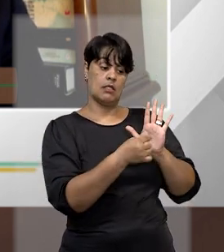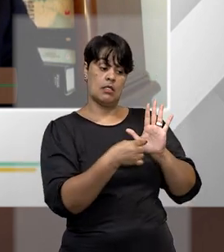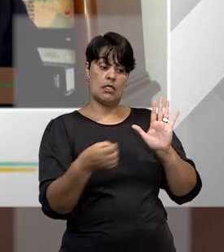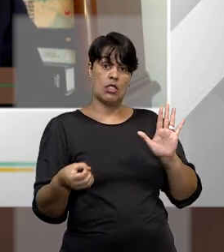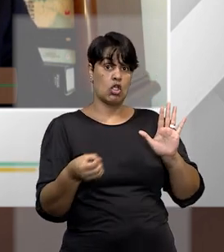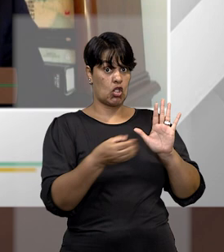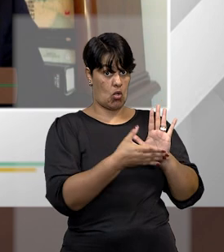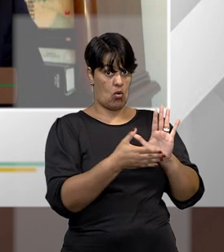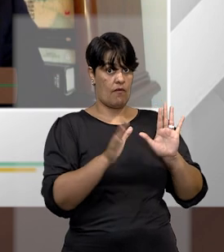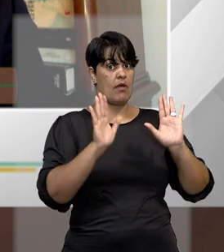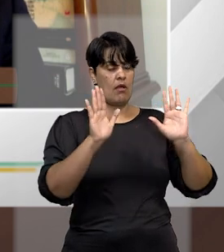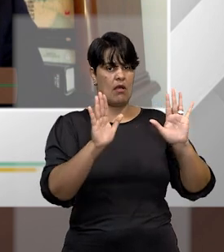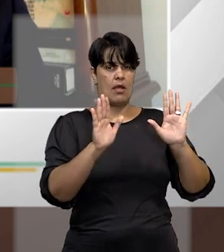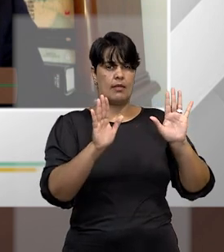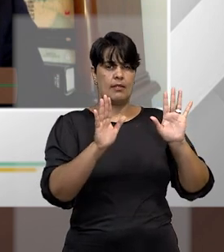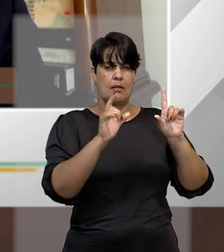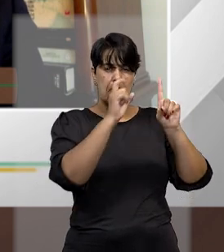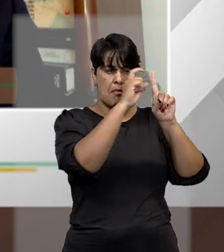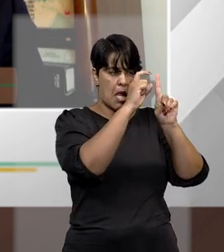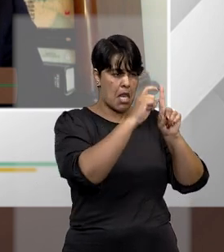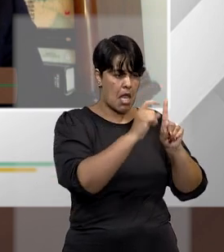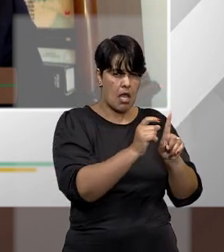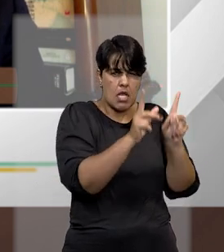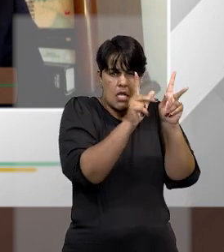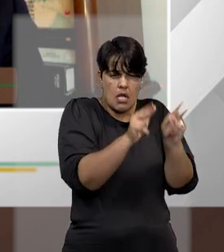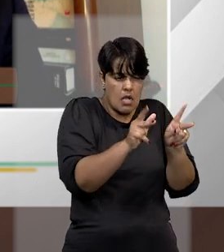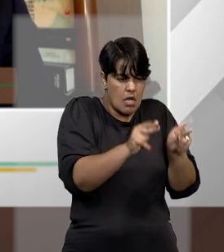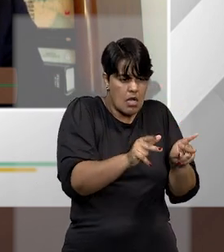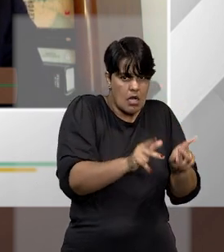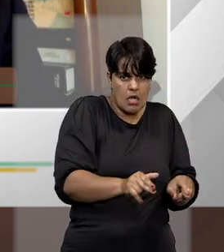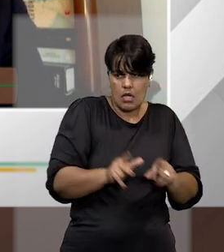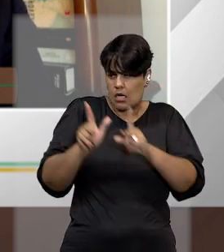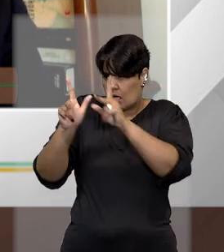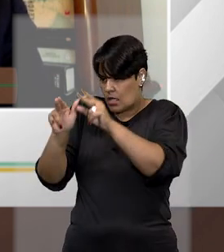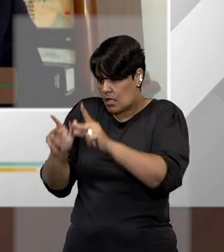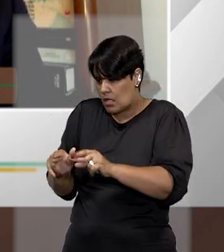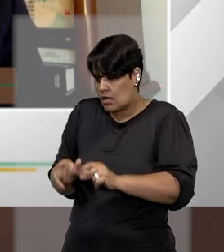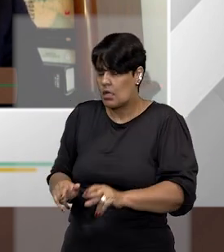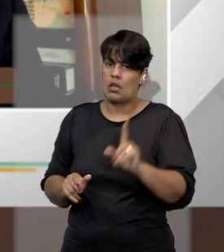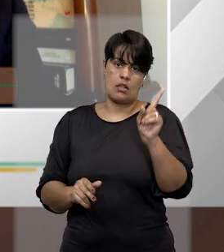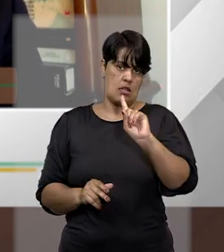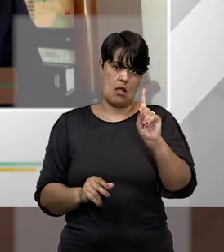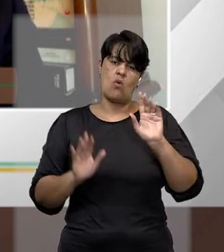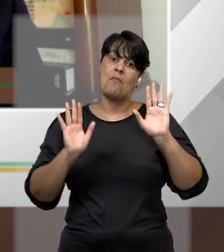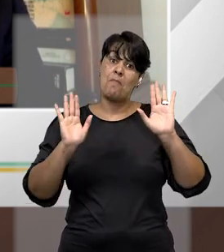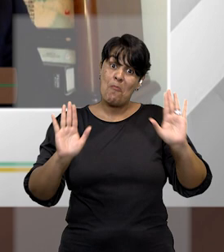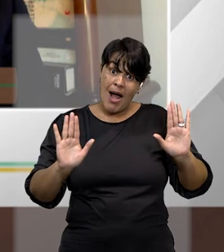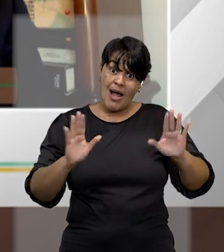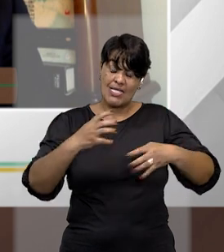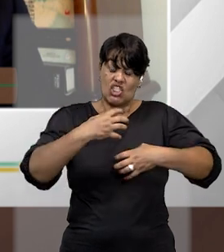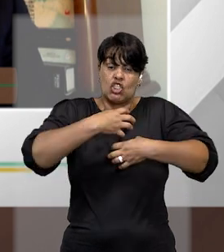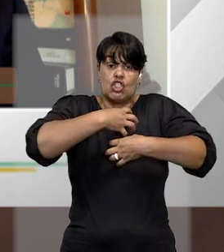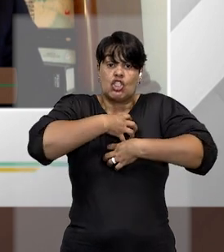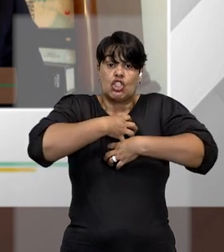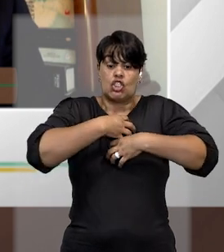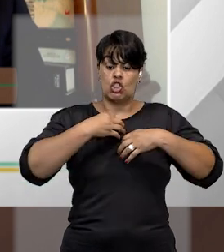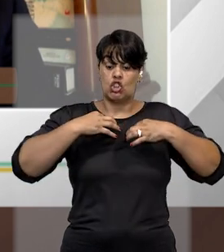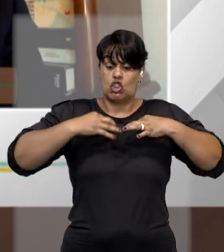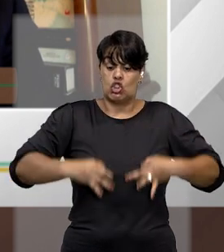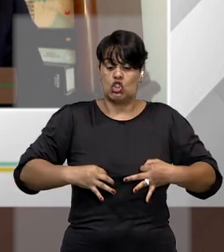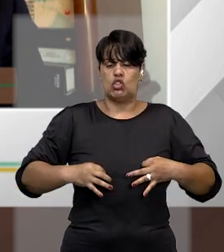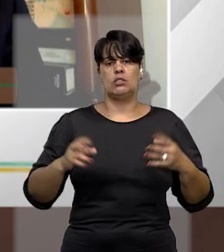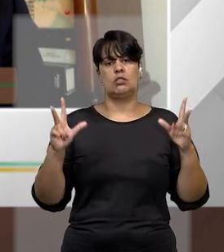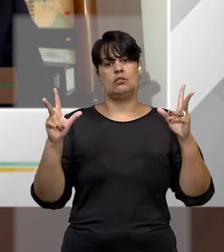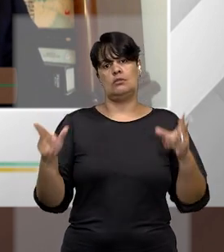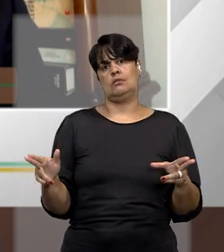não seja idêntico, a conduta acaba sendo a mesma. Nesses casos, a meu ver, pelo princípio da especialidade, deve